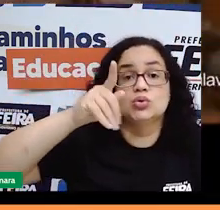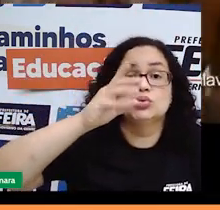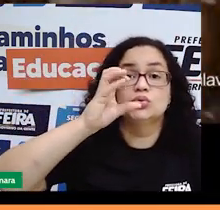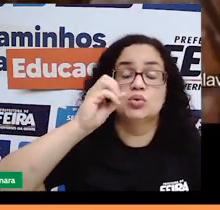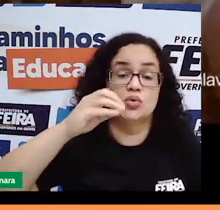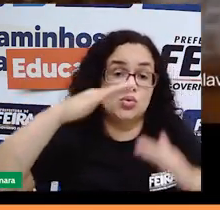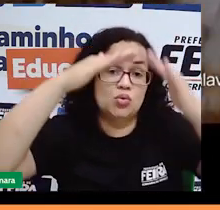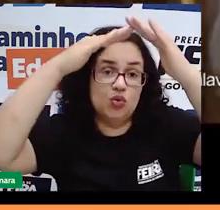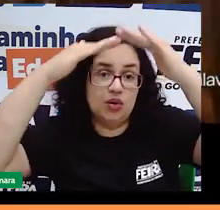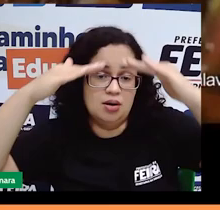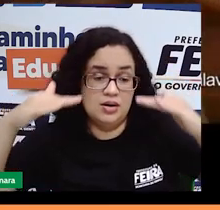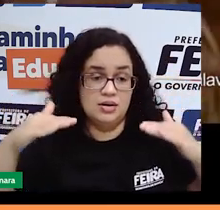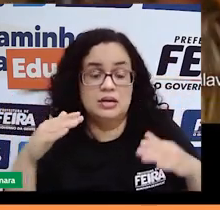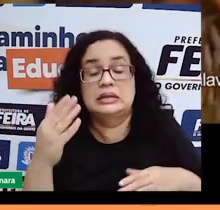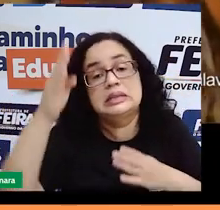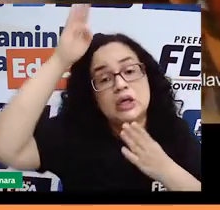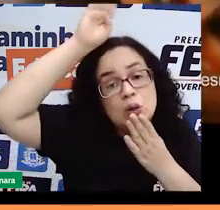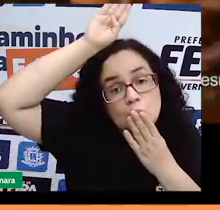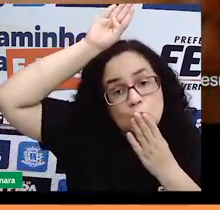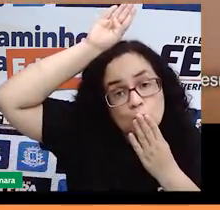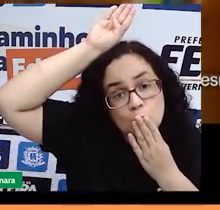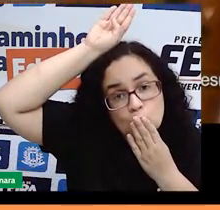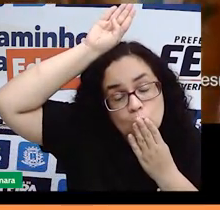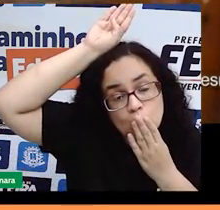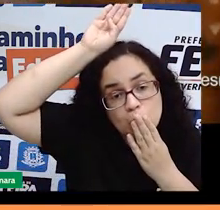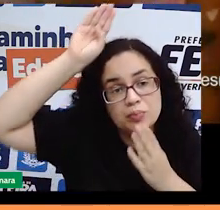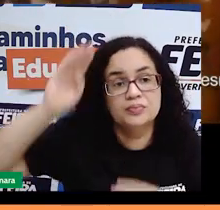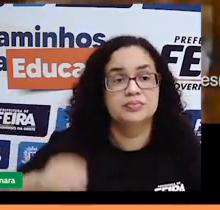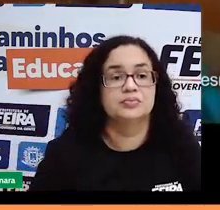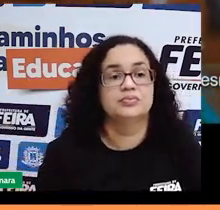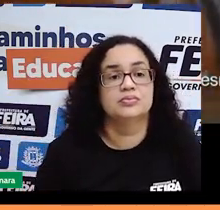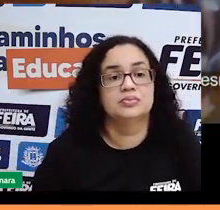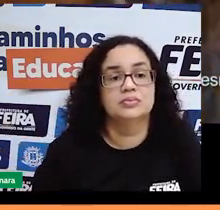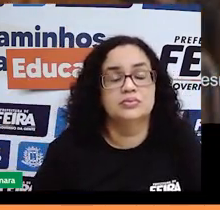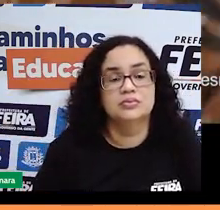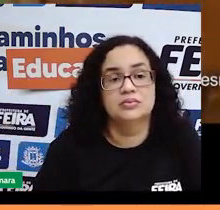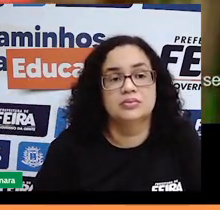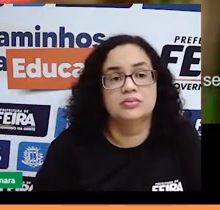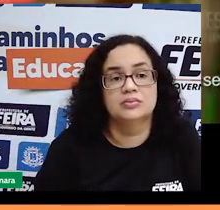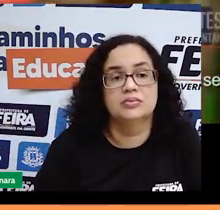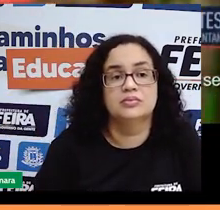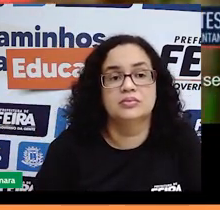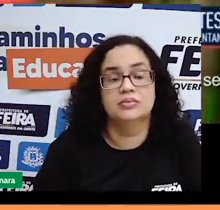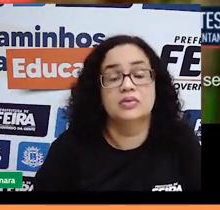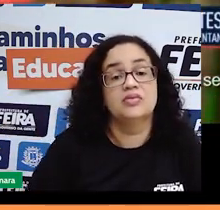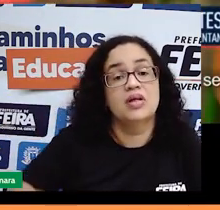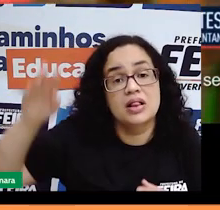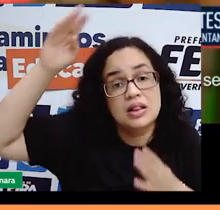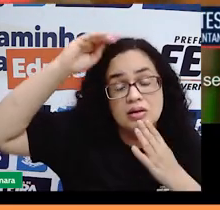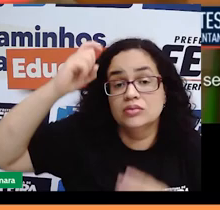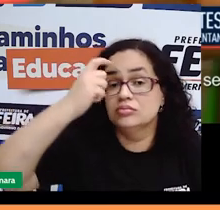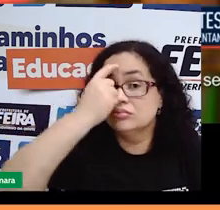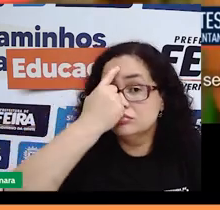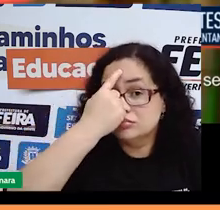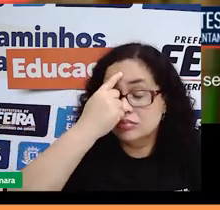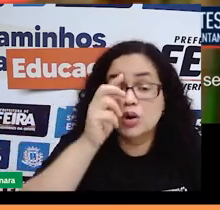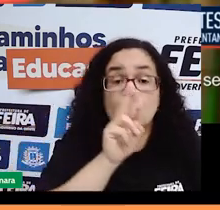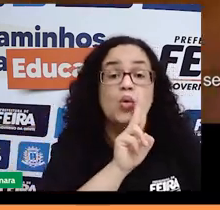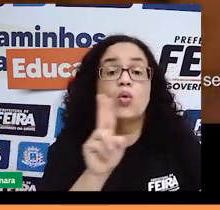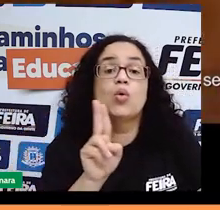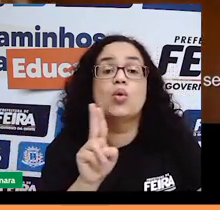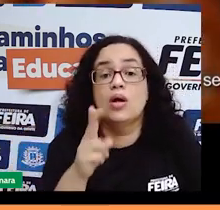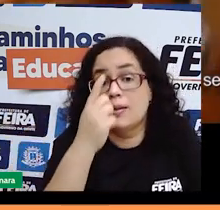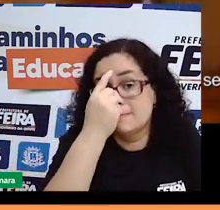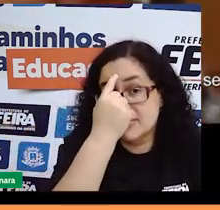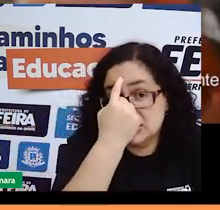Essa palavra tribo não é da nossa ordem desse continente. A mesma coisa da palavra índio. Índio vem da Índia. Então não é como se tivesse um nome que você precisaria dar